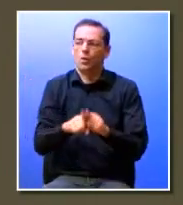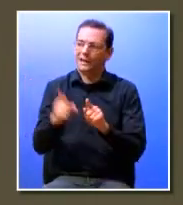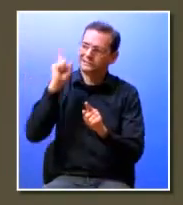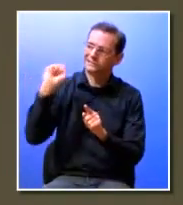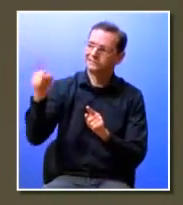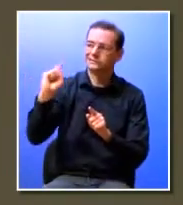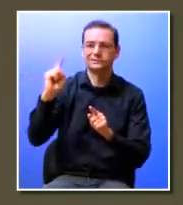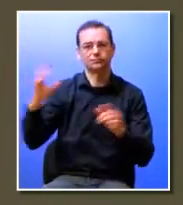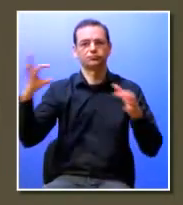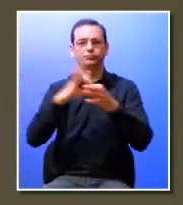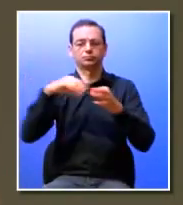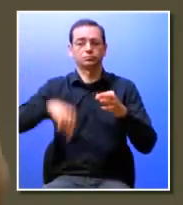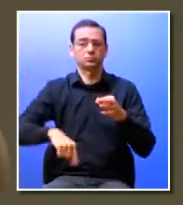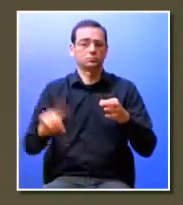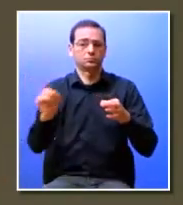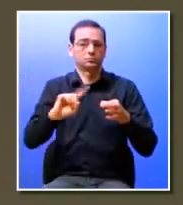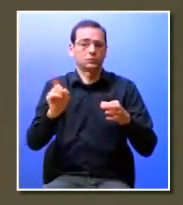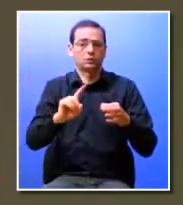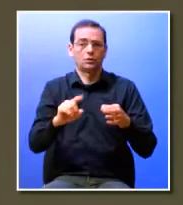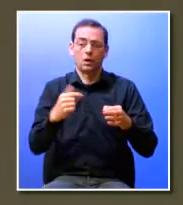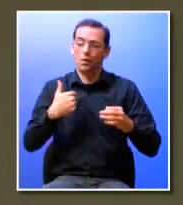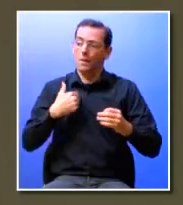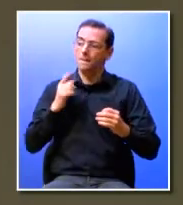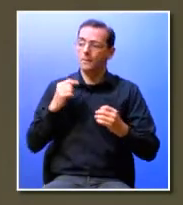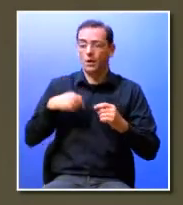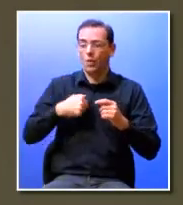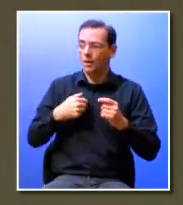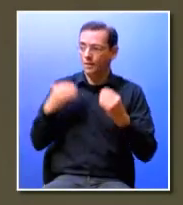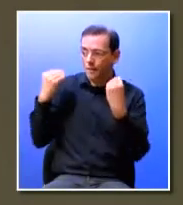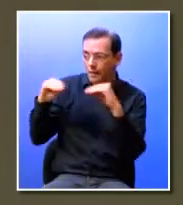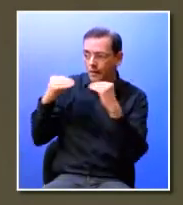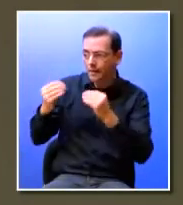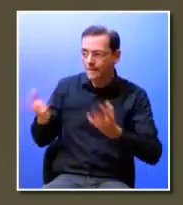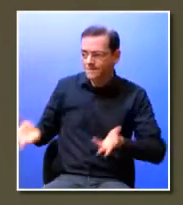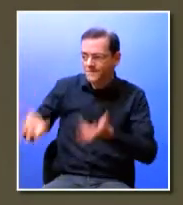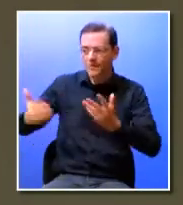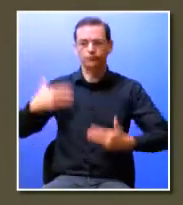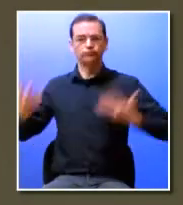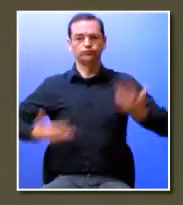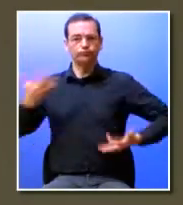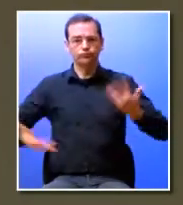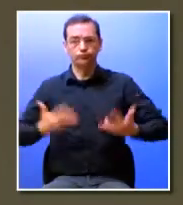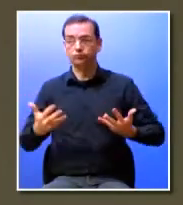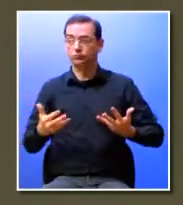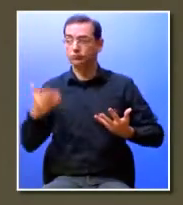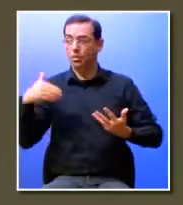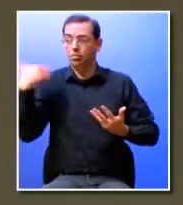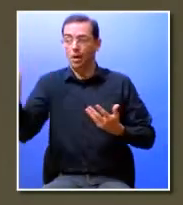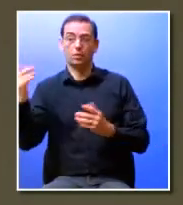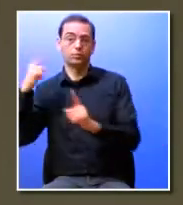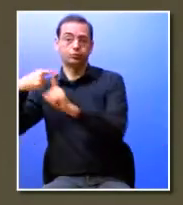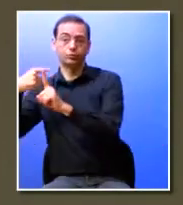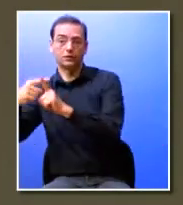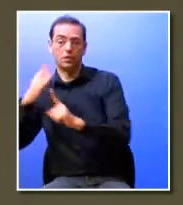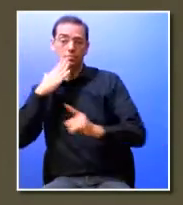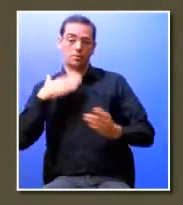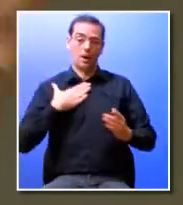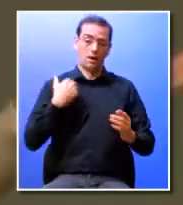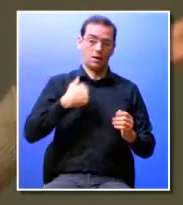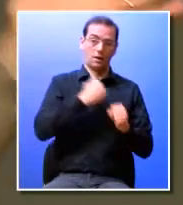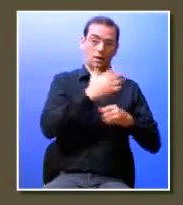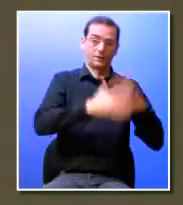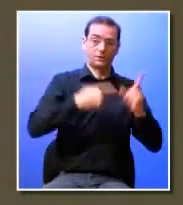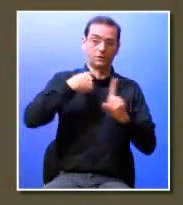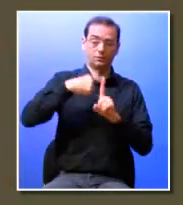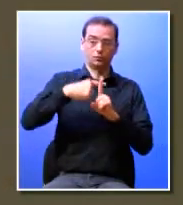nós somos seres dinâmicos e nós temos que promover esse dinamismo e promover esse dinamismo para o interesse do próprio das empresas para um interesse maior se puder ser